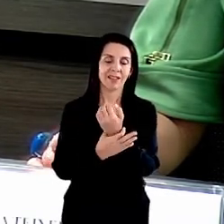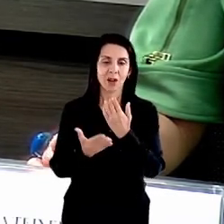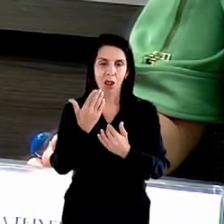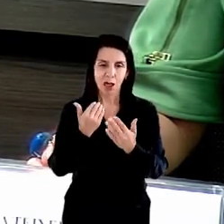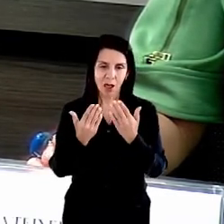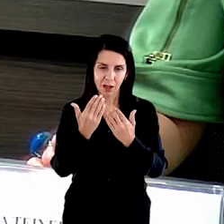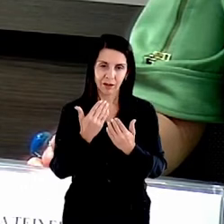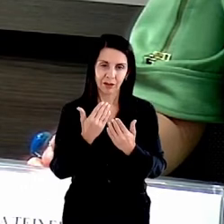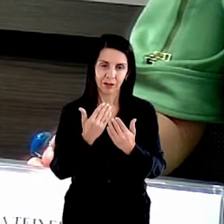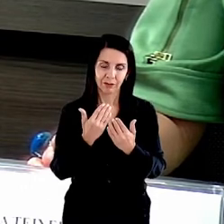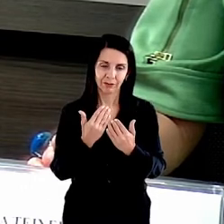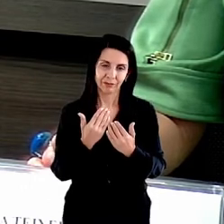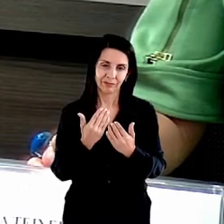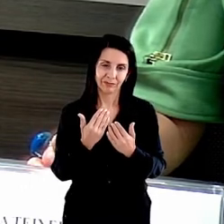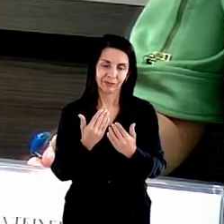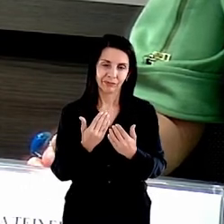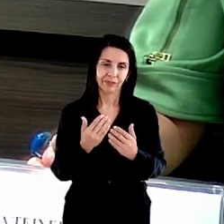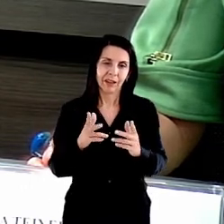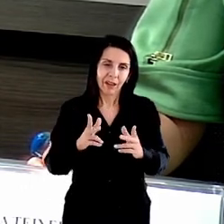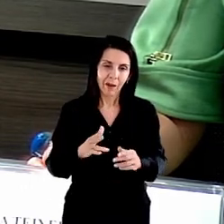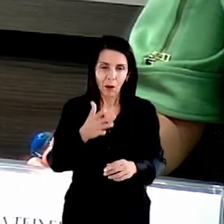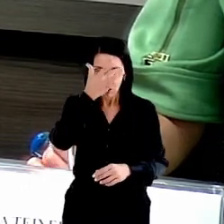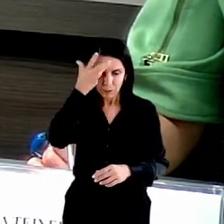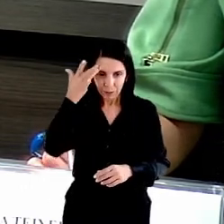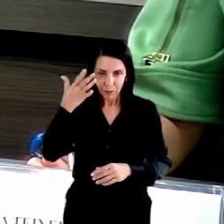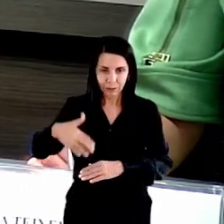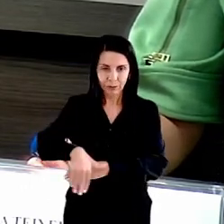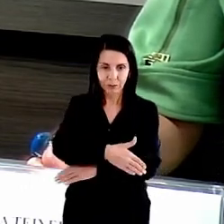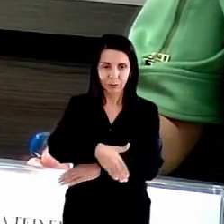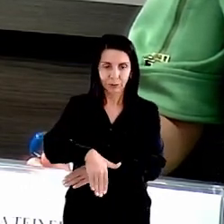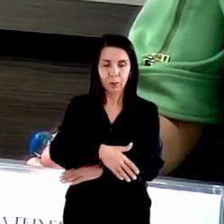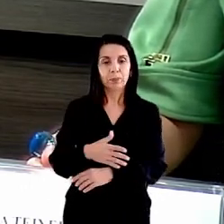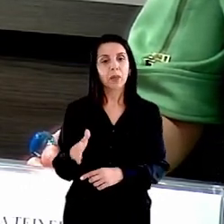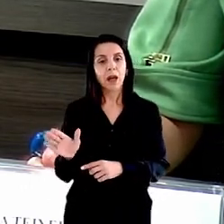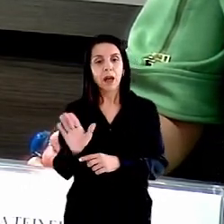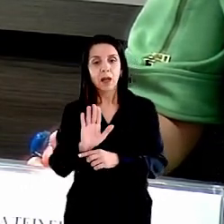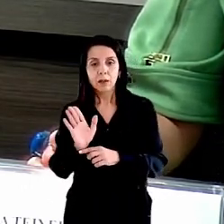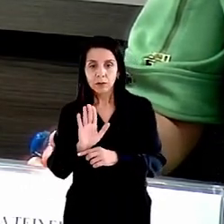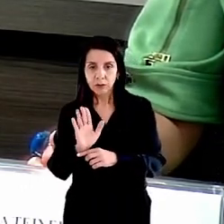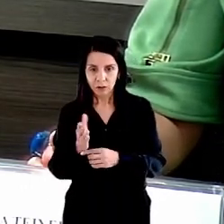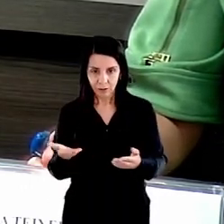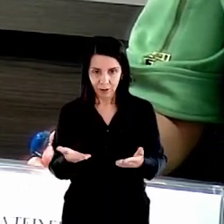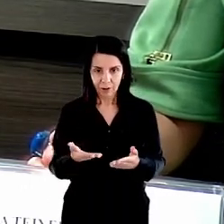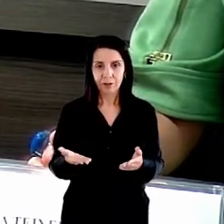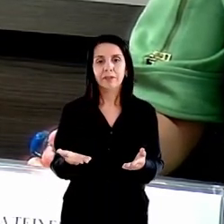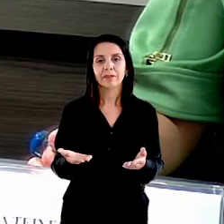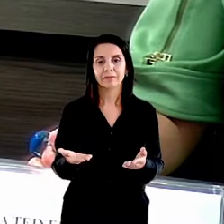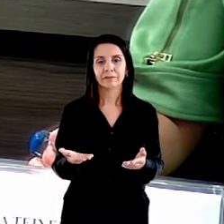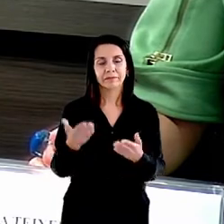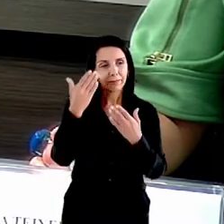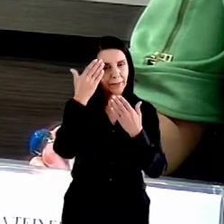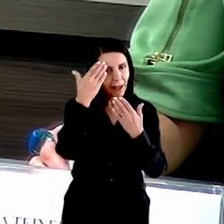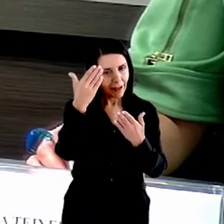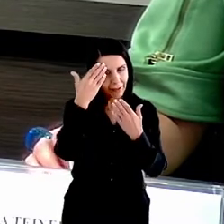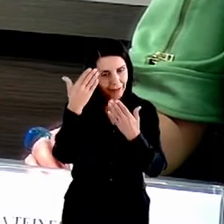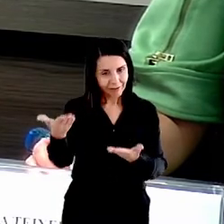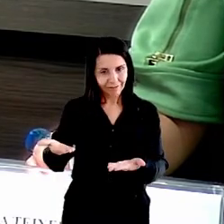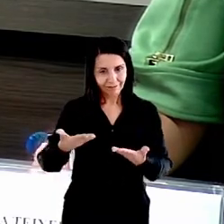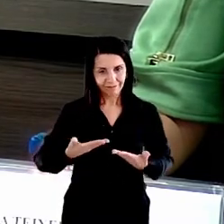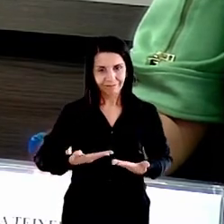população de rua. Queria pedir para passar o vídeo e agradecer muito pelo convite.